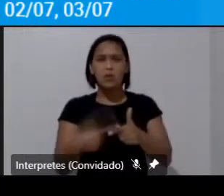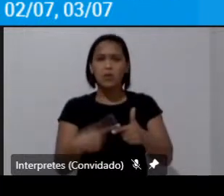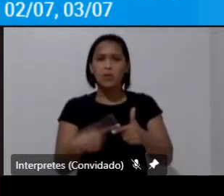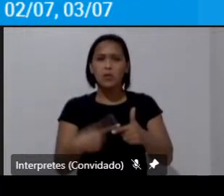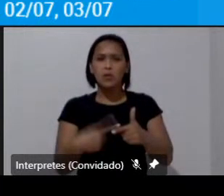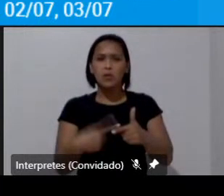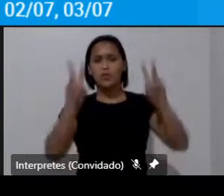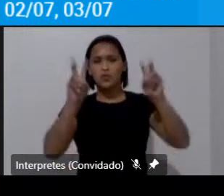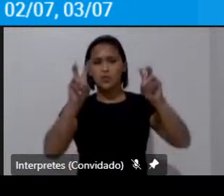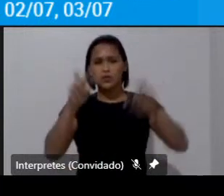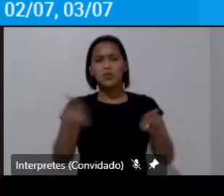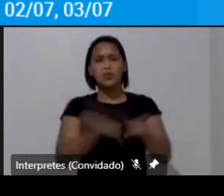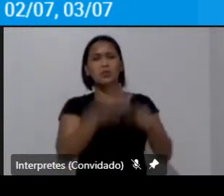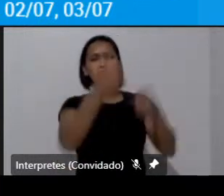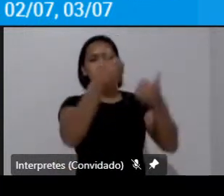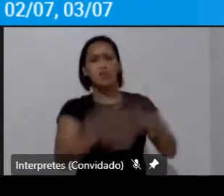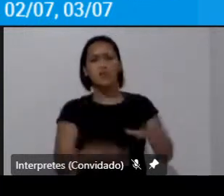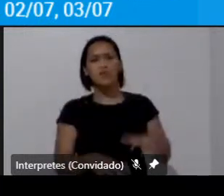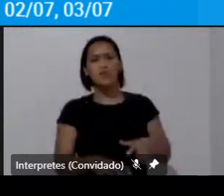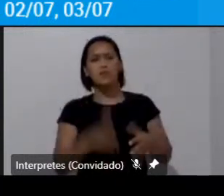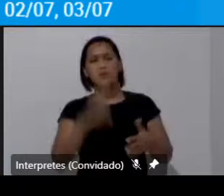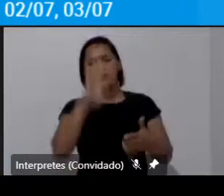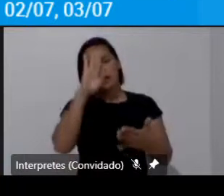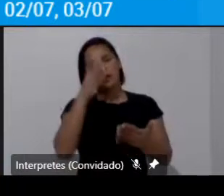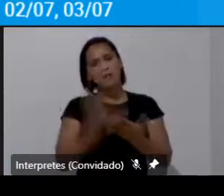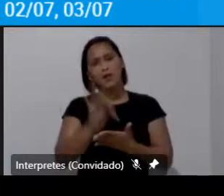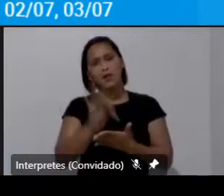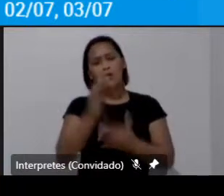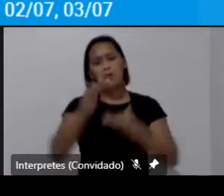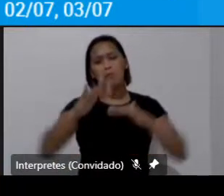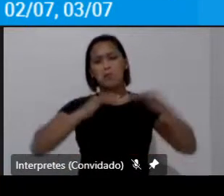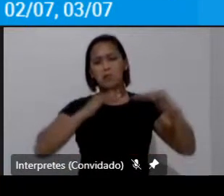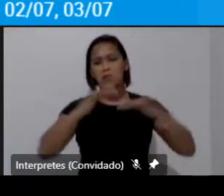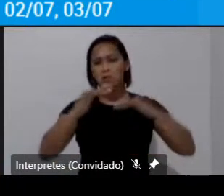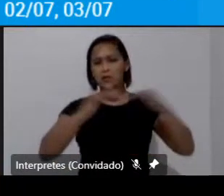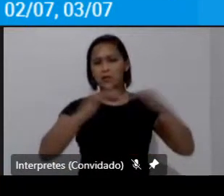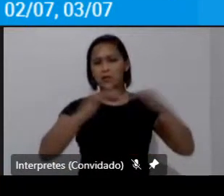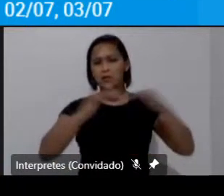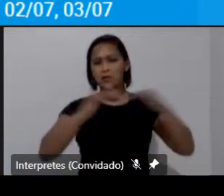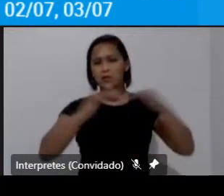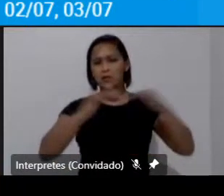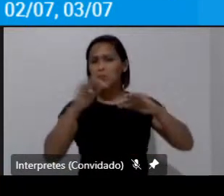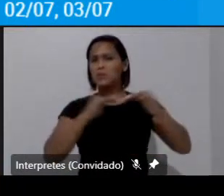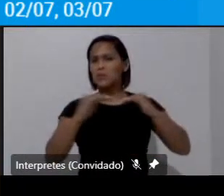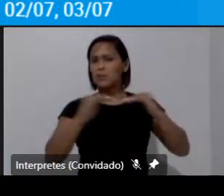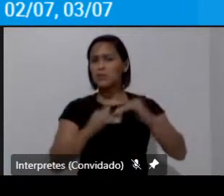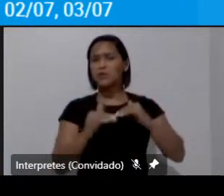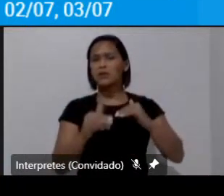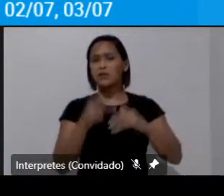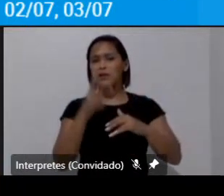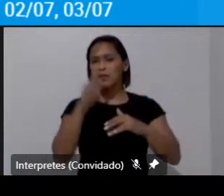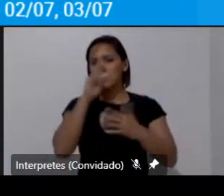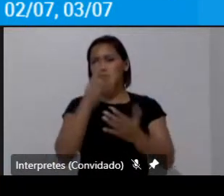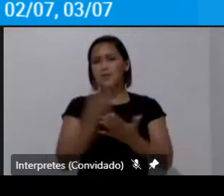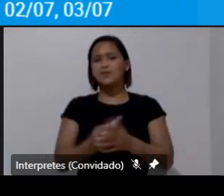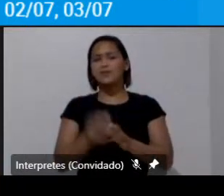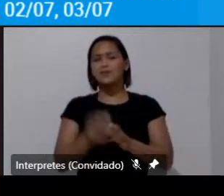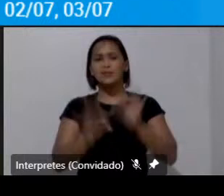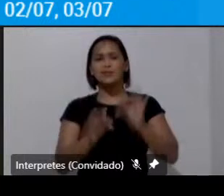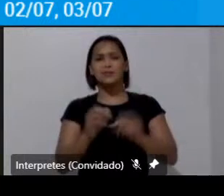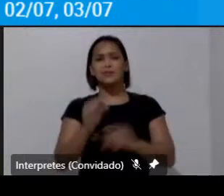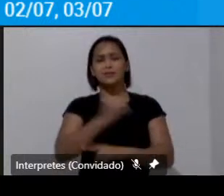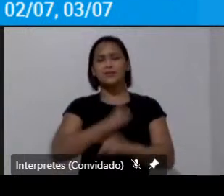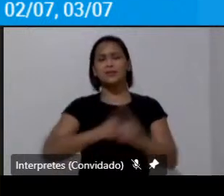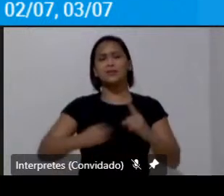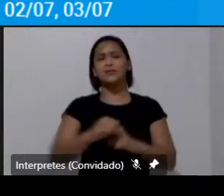esses aspectos sobre mobilidade numa perspectiva da justiça social